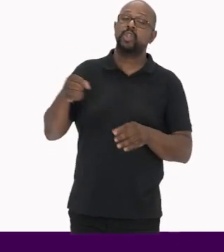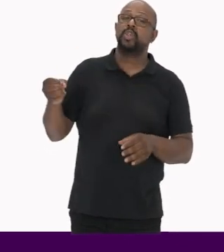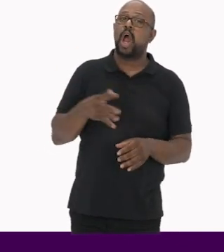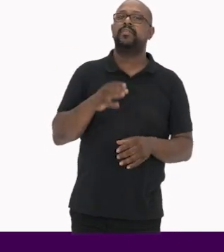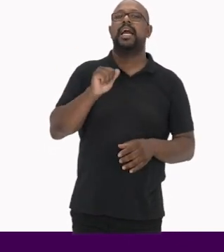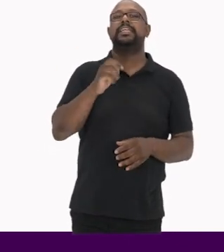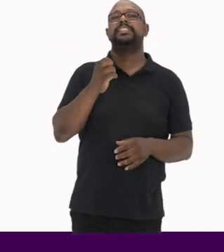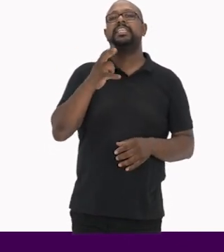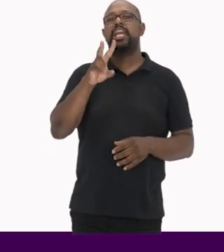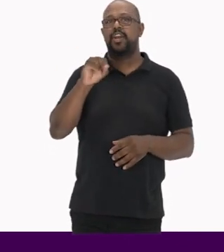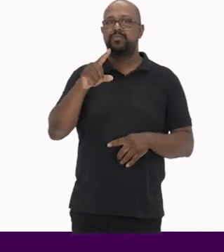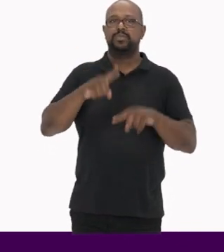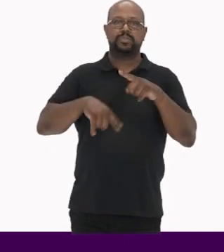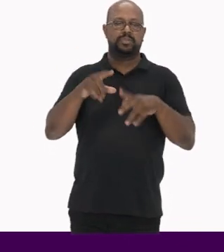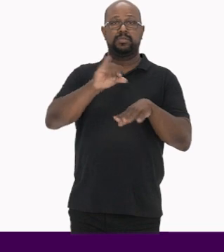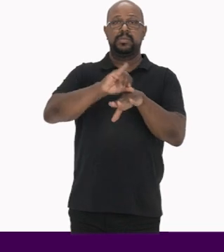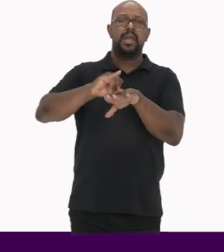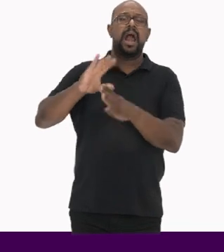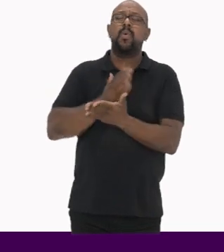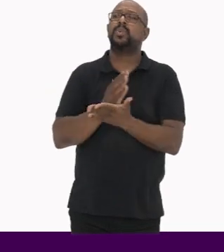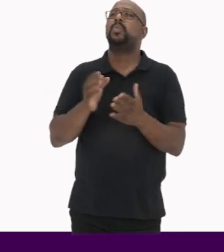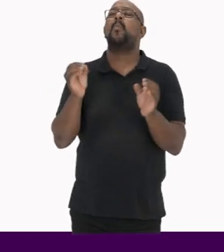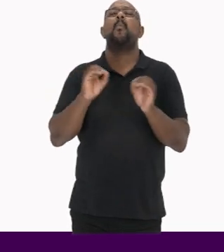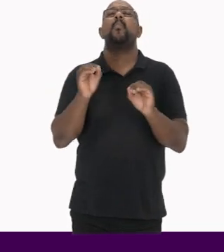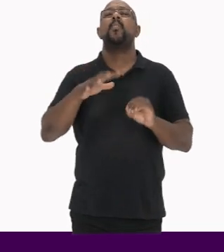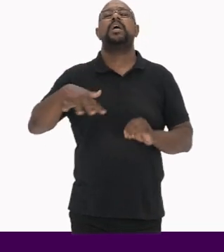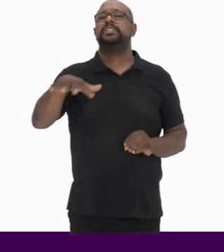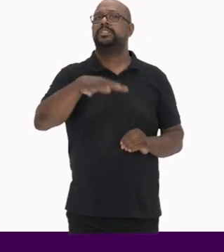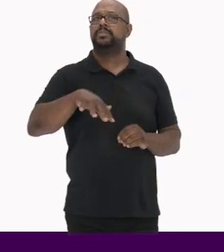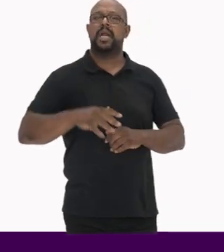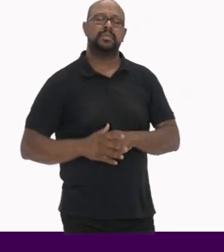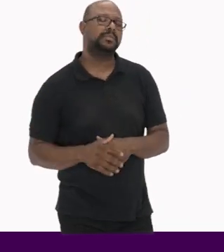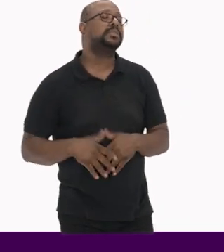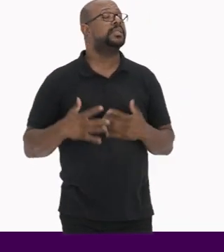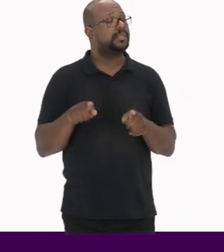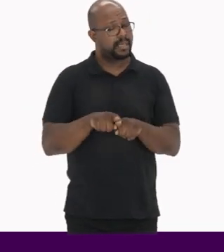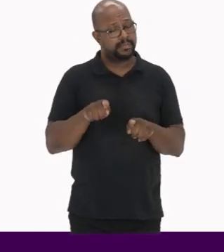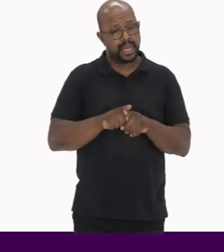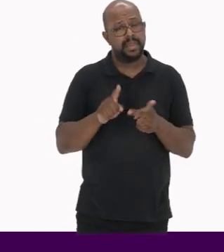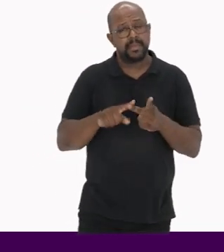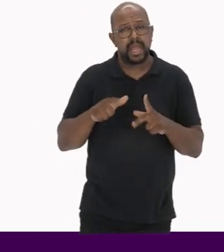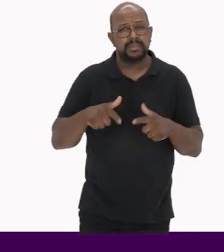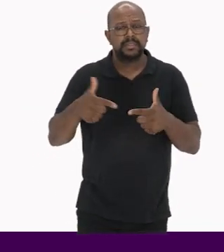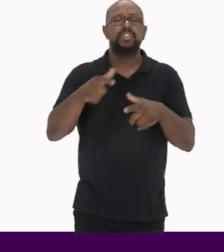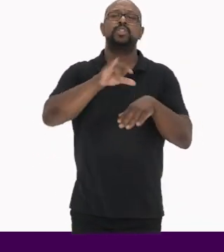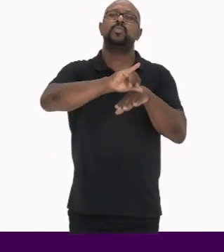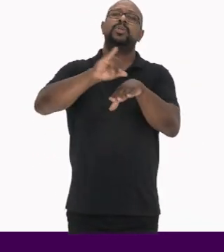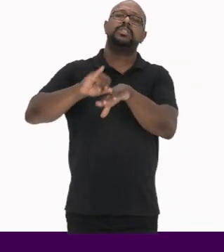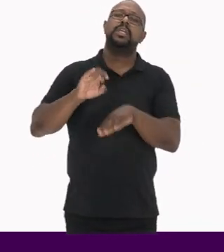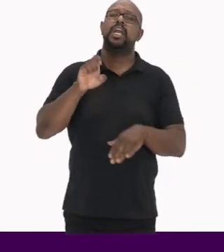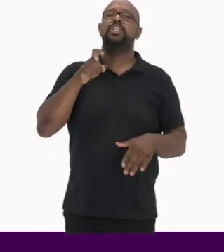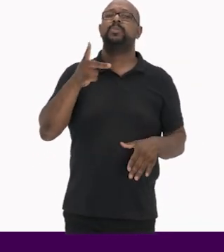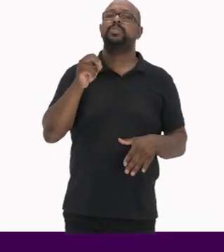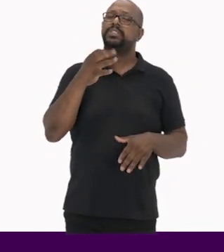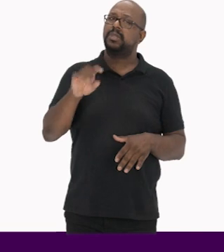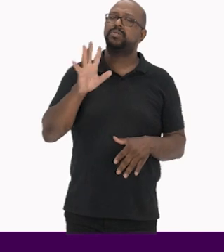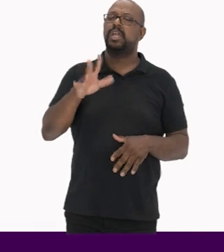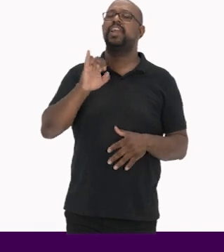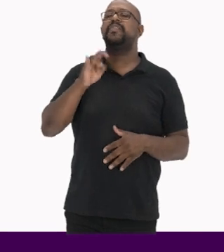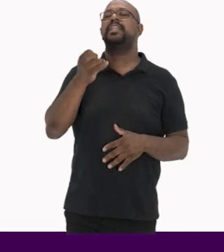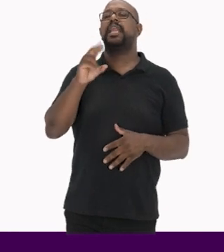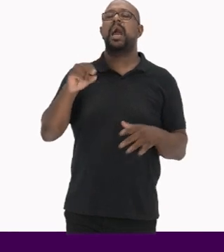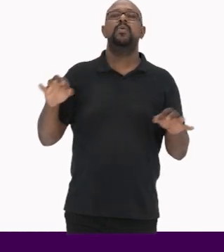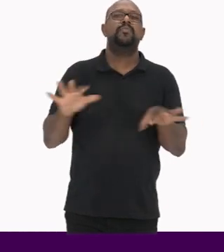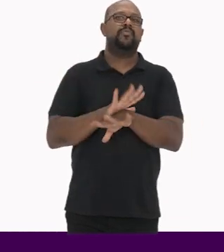novos acervos Alguns até inexistentes nesses espaços E também para a realização de exposições A partir do